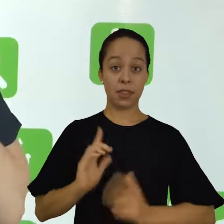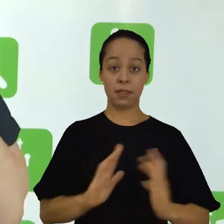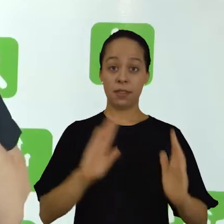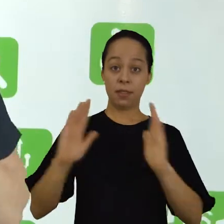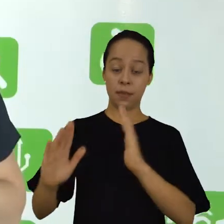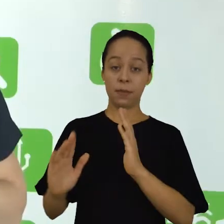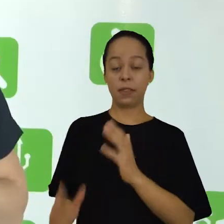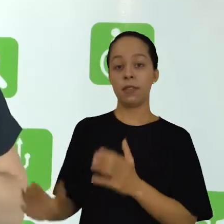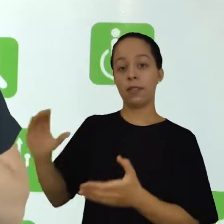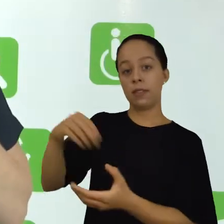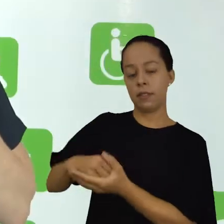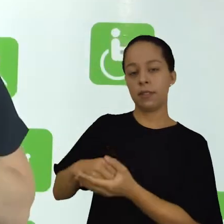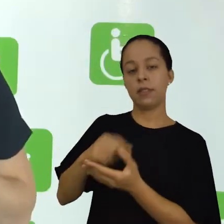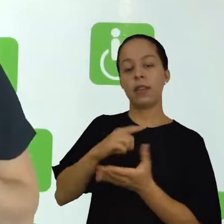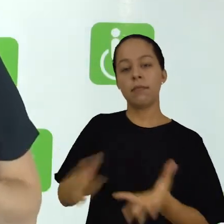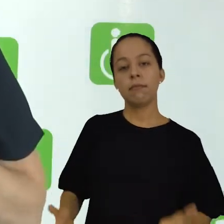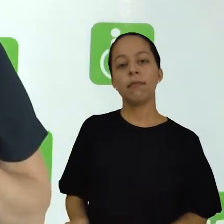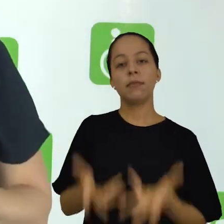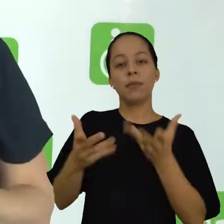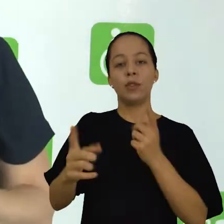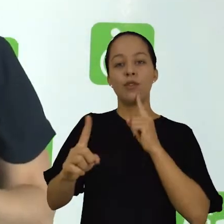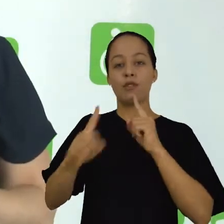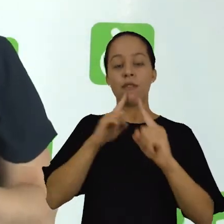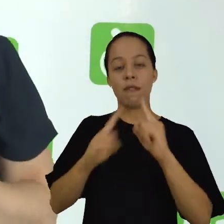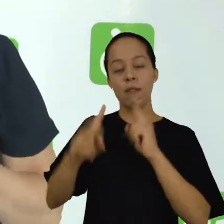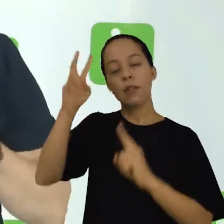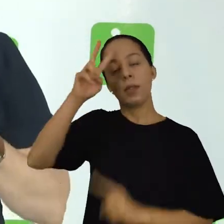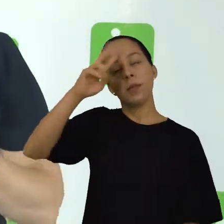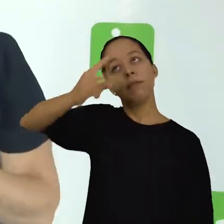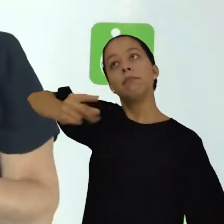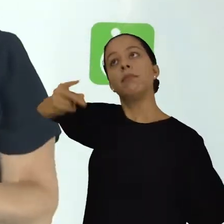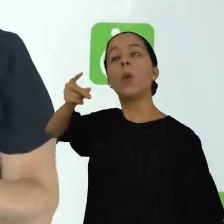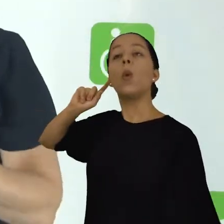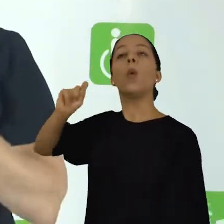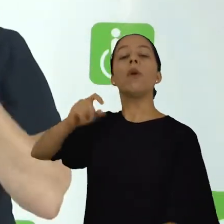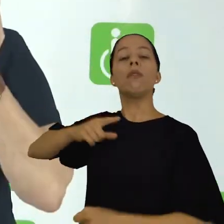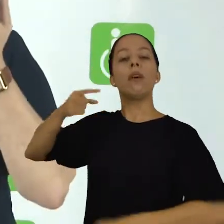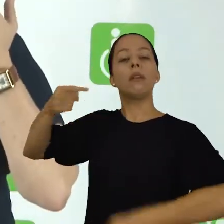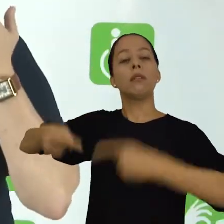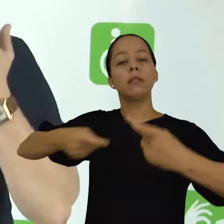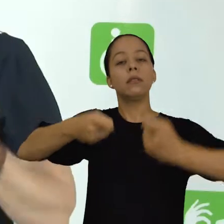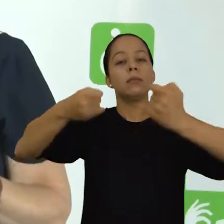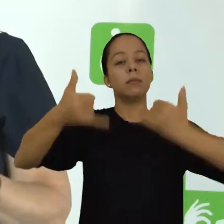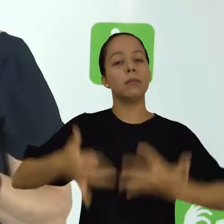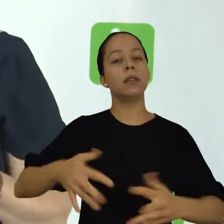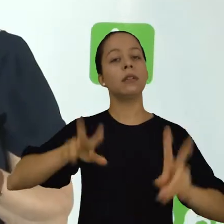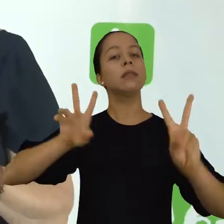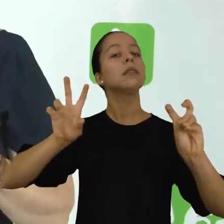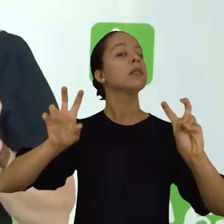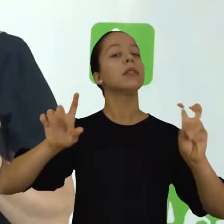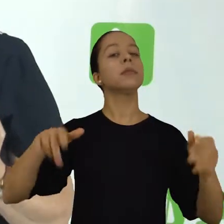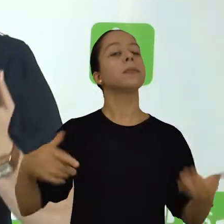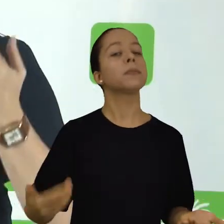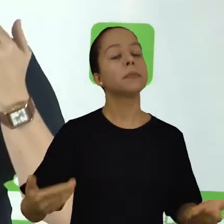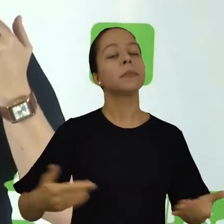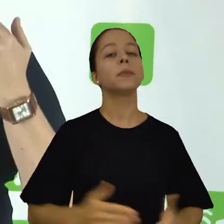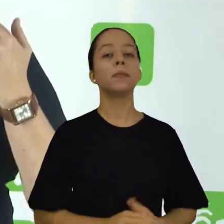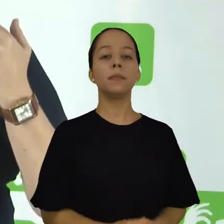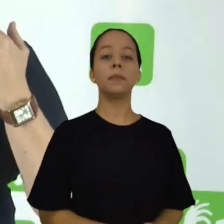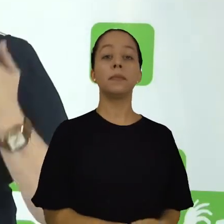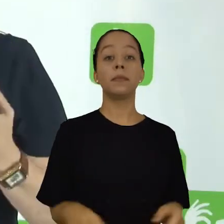Essa etapa promove o diálogo entre o que já foi elaborado sobre o tema e